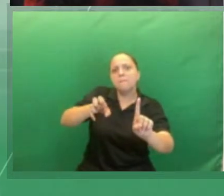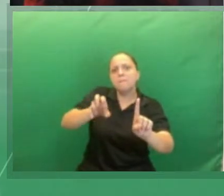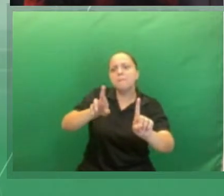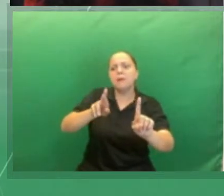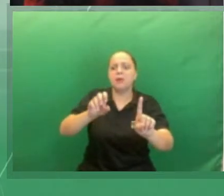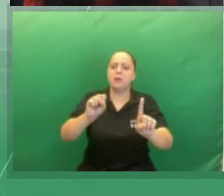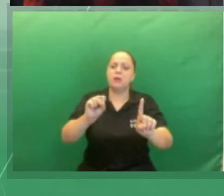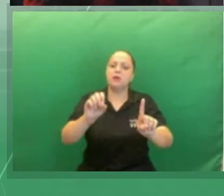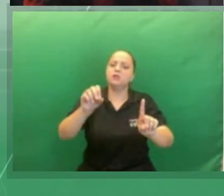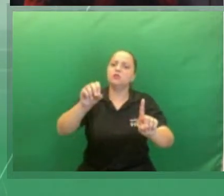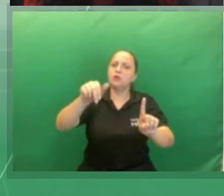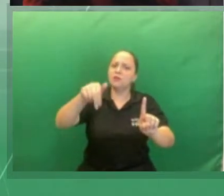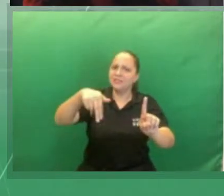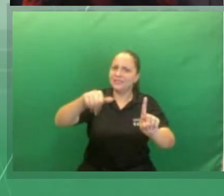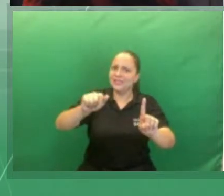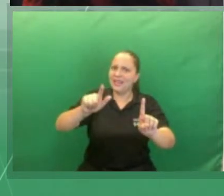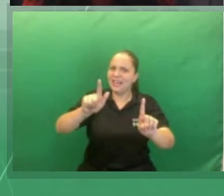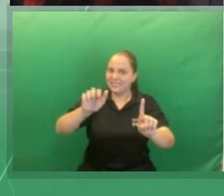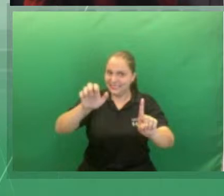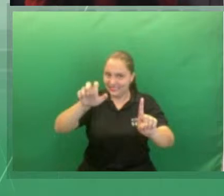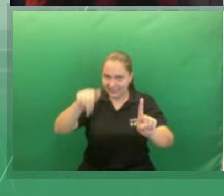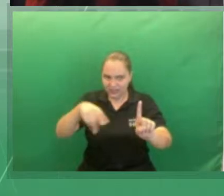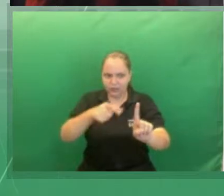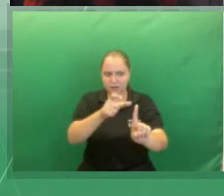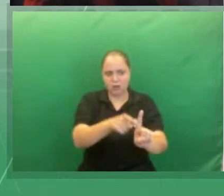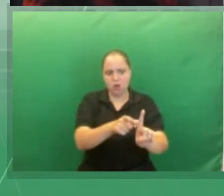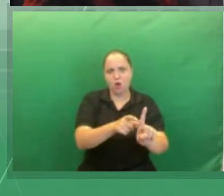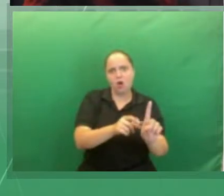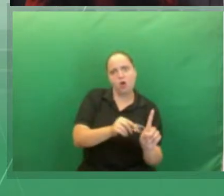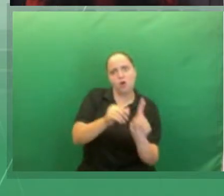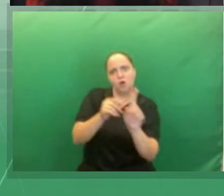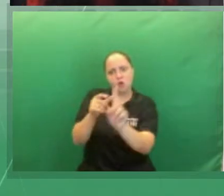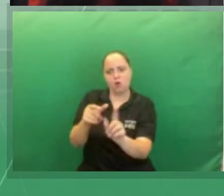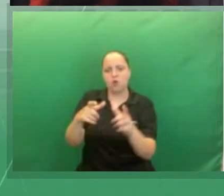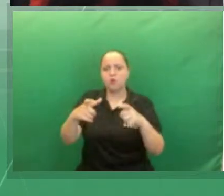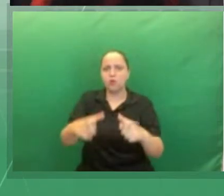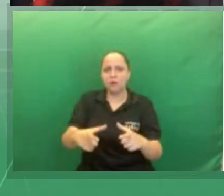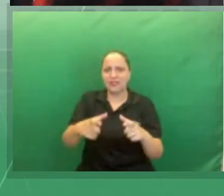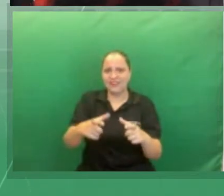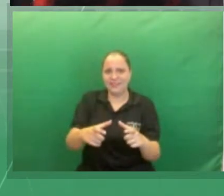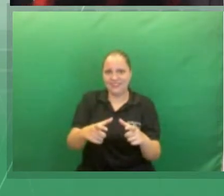espaço que geralmente é destinado às pessoas de cor clara.